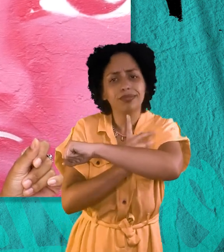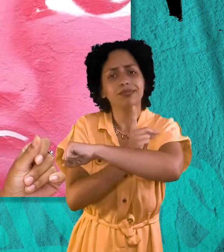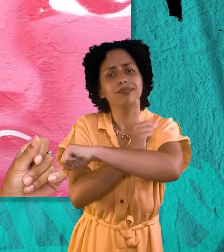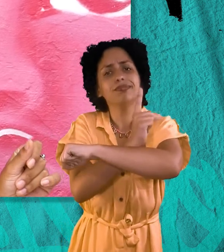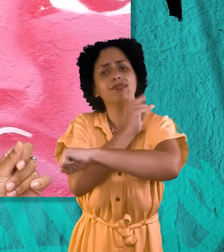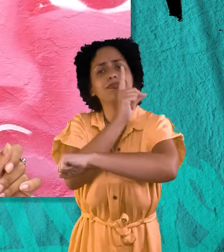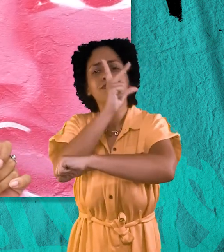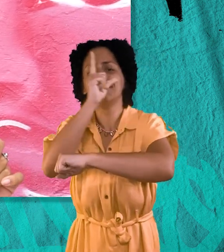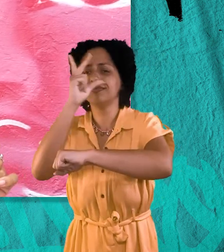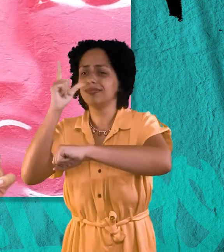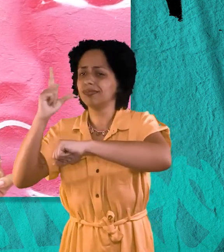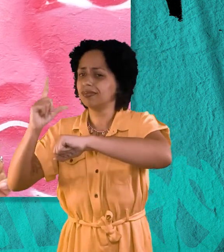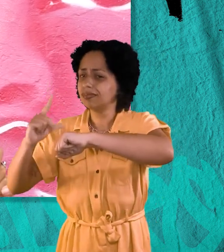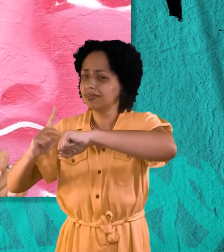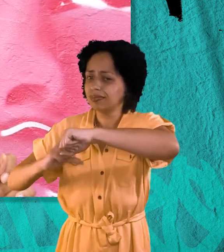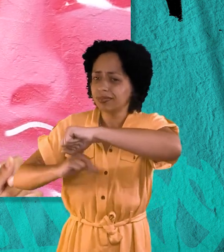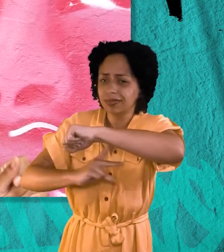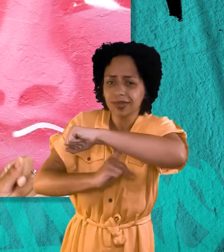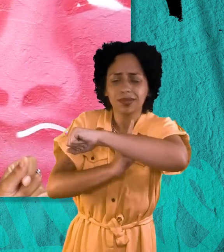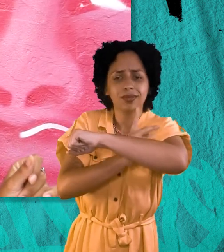E passando.